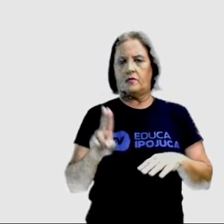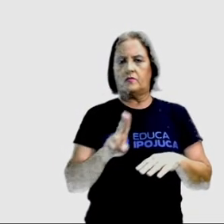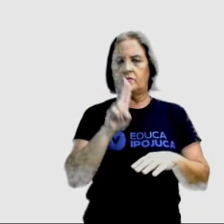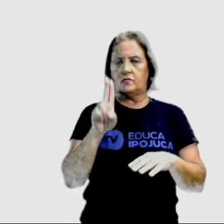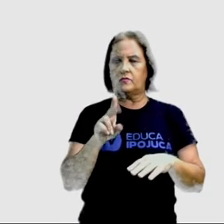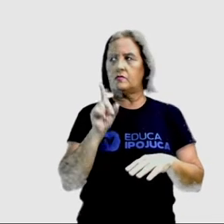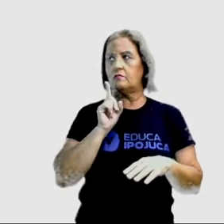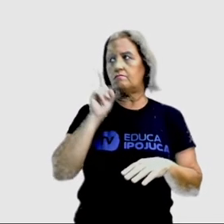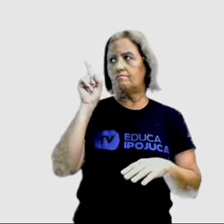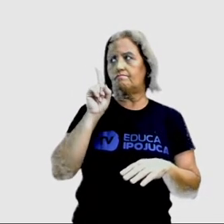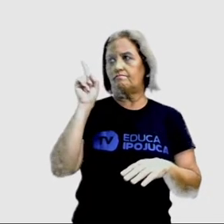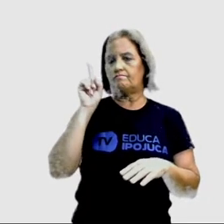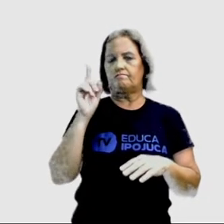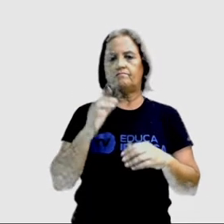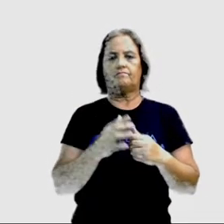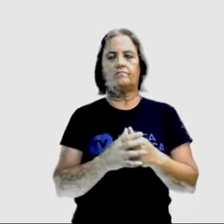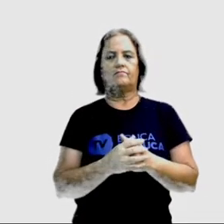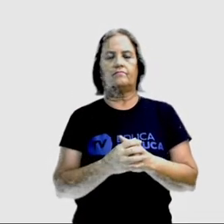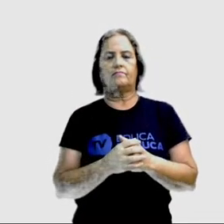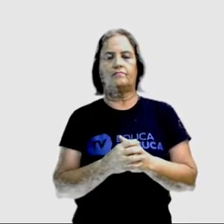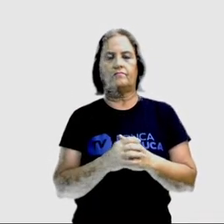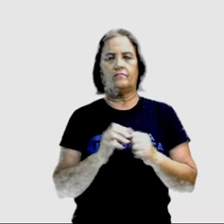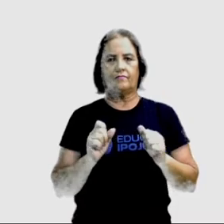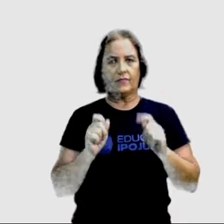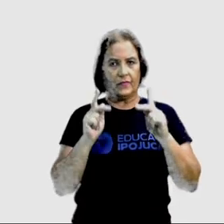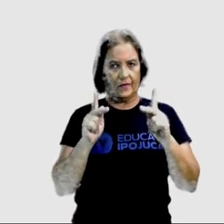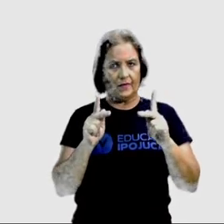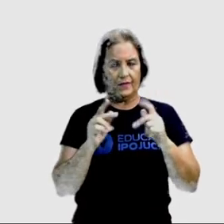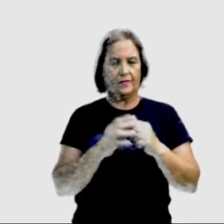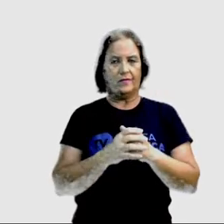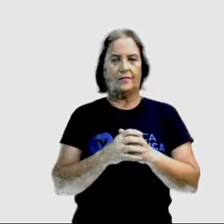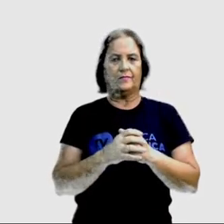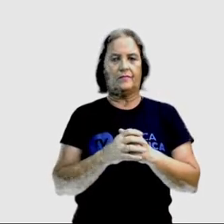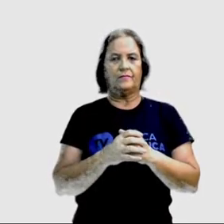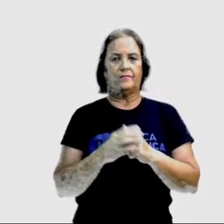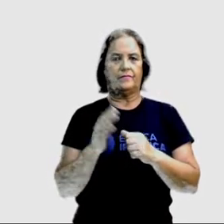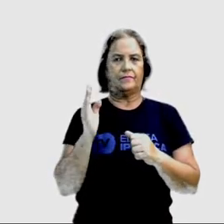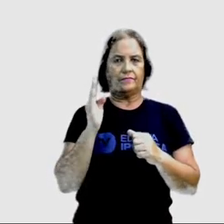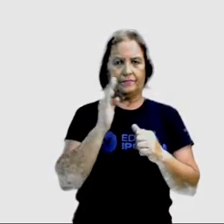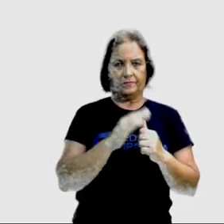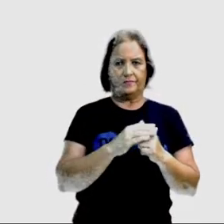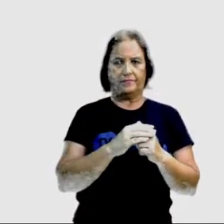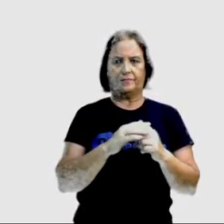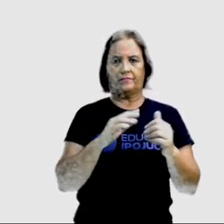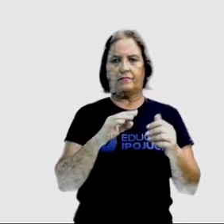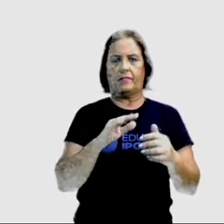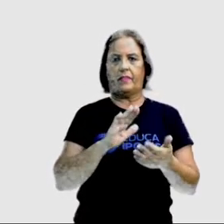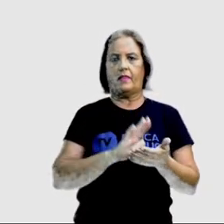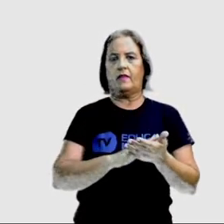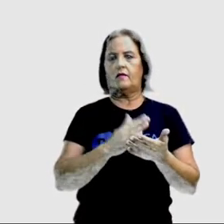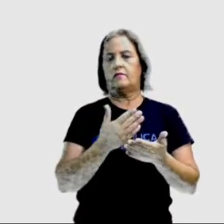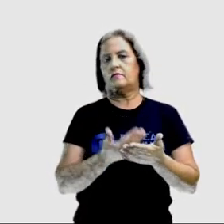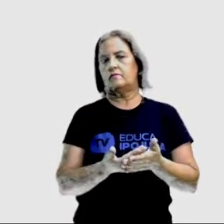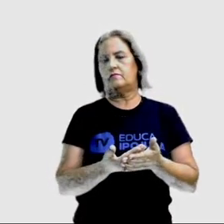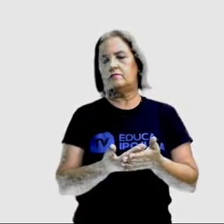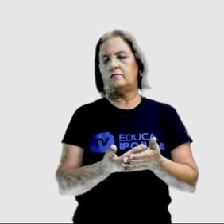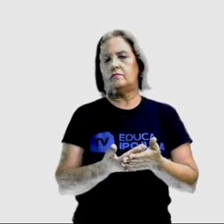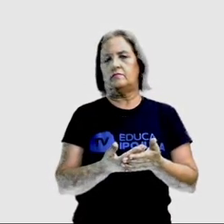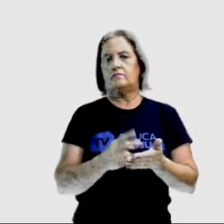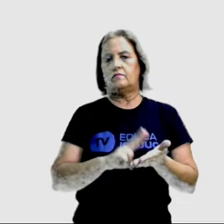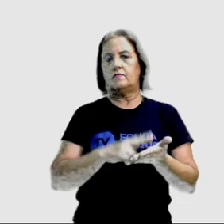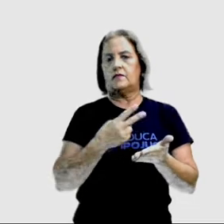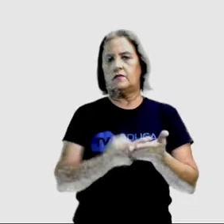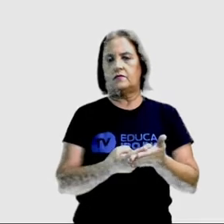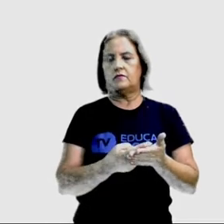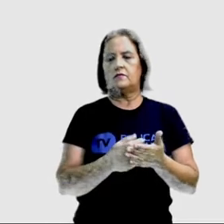e o bad. Ok? Tranquilo? Então, vamos lá. Tradução de good, para quem não sabe. Bom,